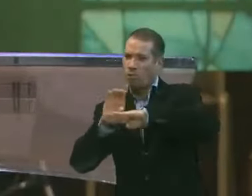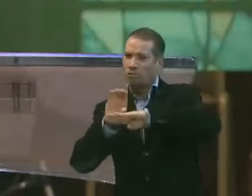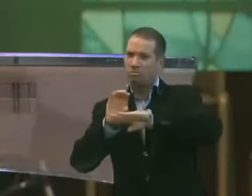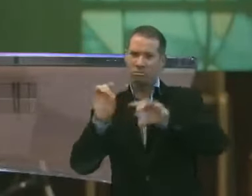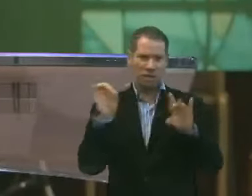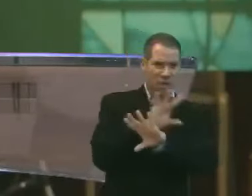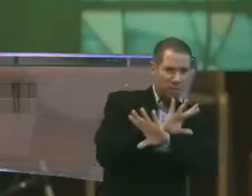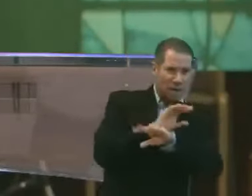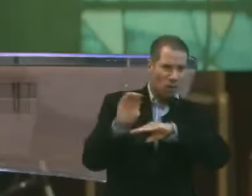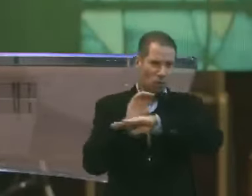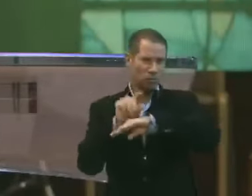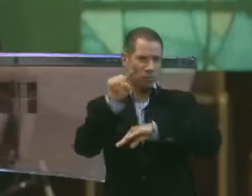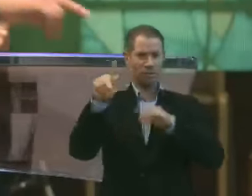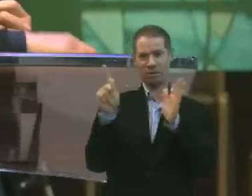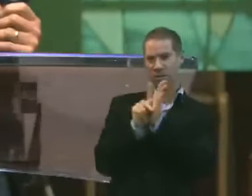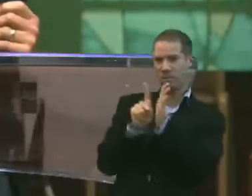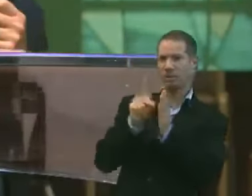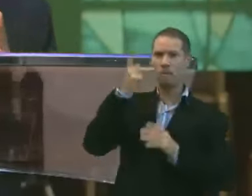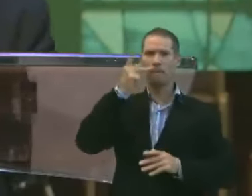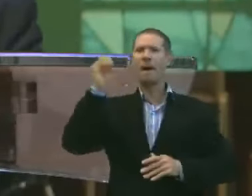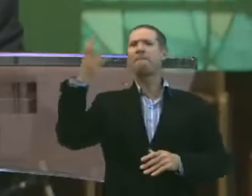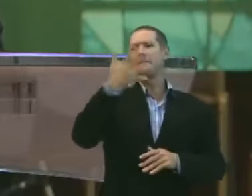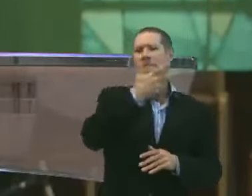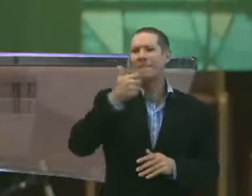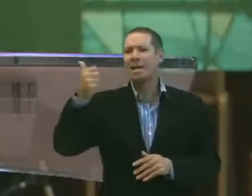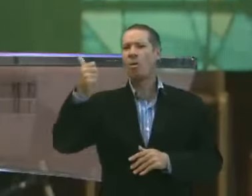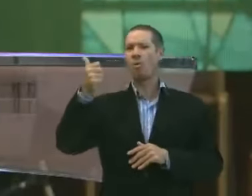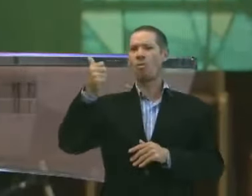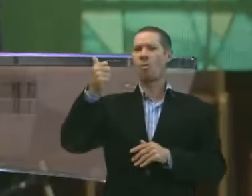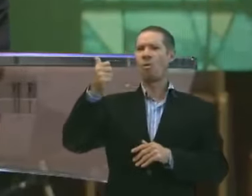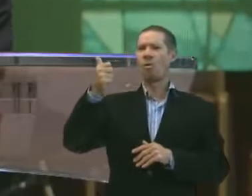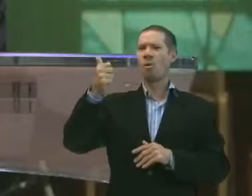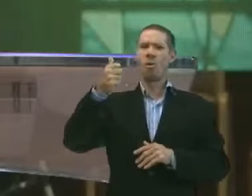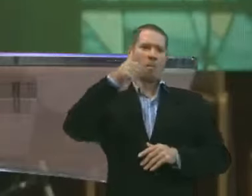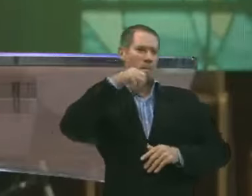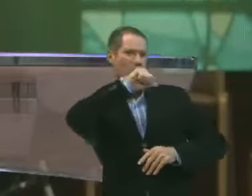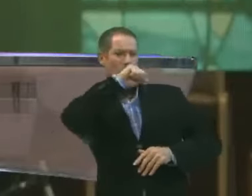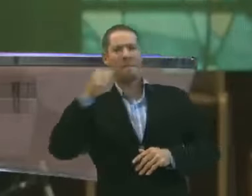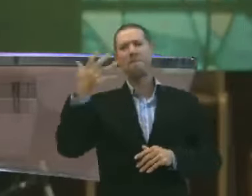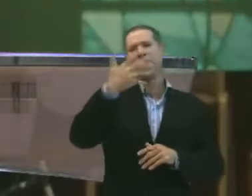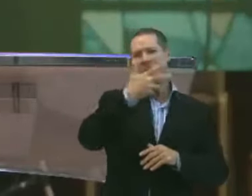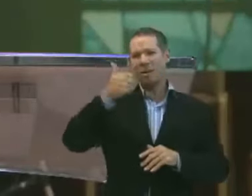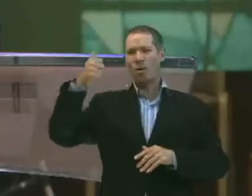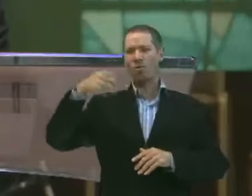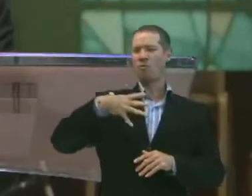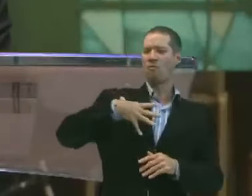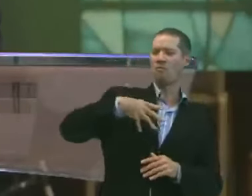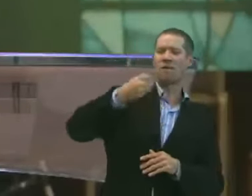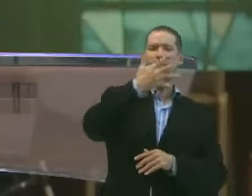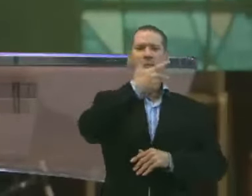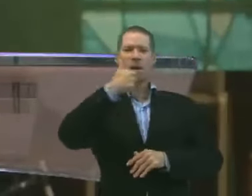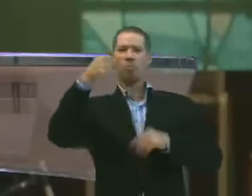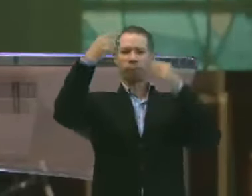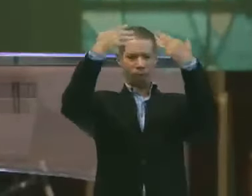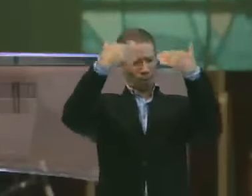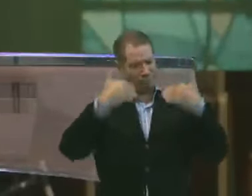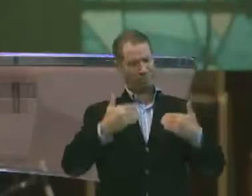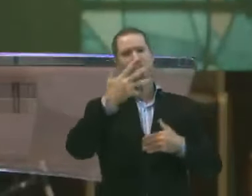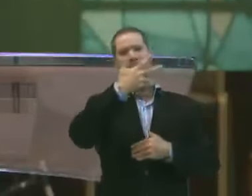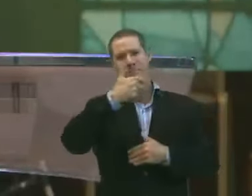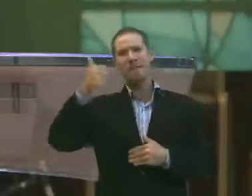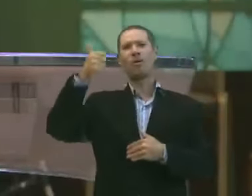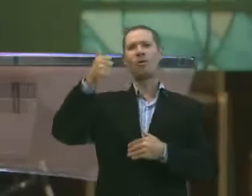Prometeu para você mesmo que você seria um pai melhor? Uma mãe melhor? Um filho melhor? Uma pessoa melhor?